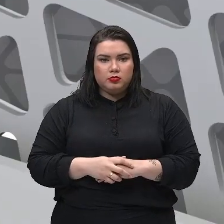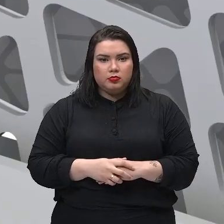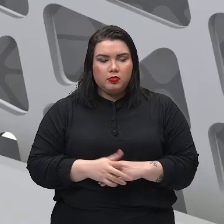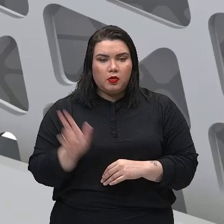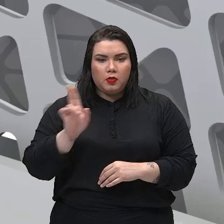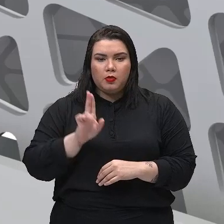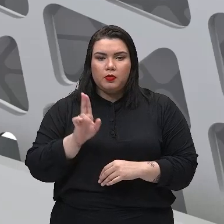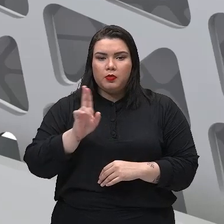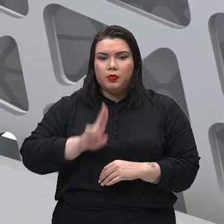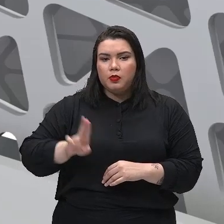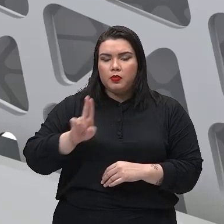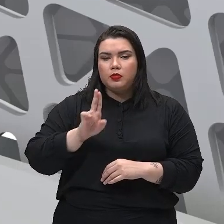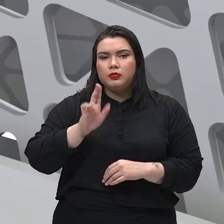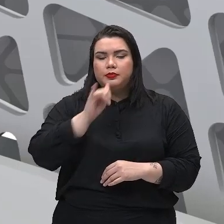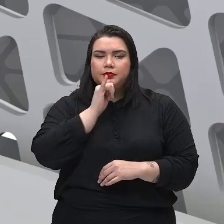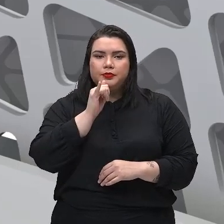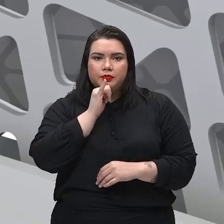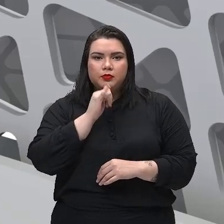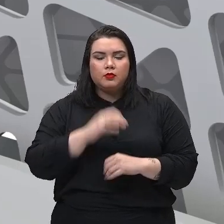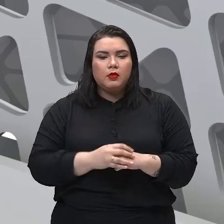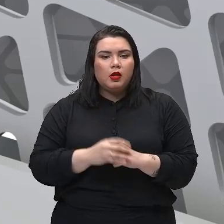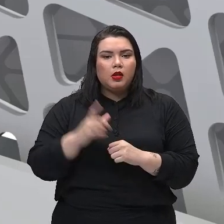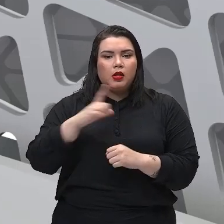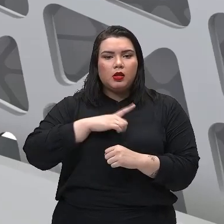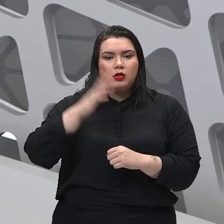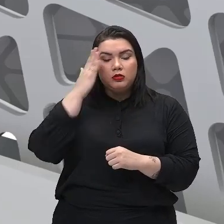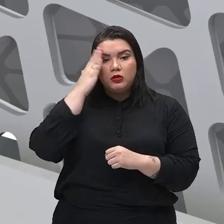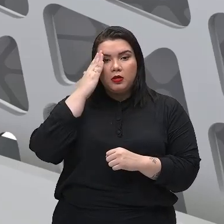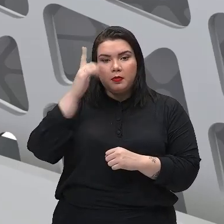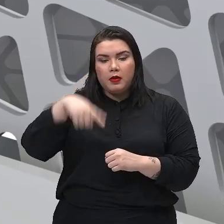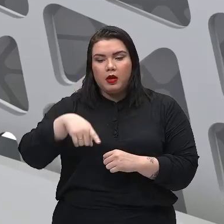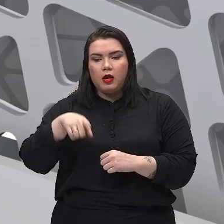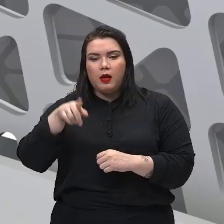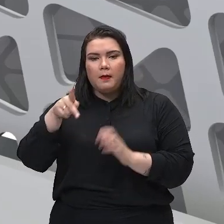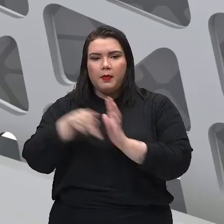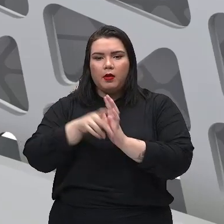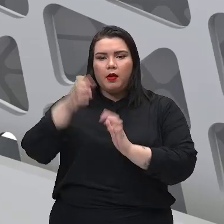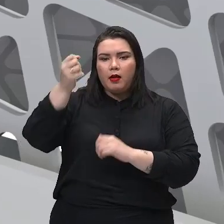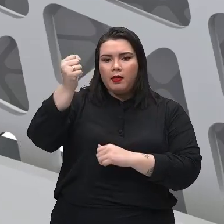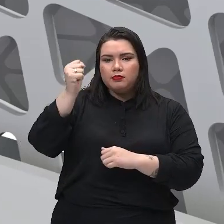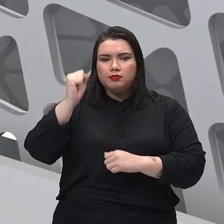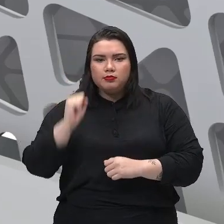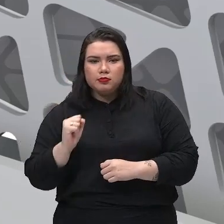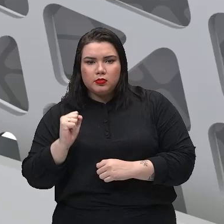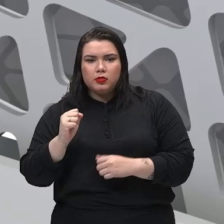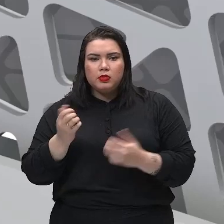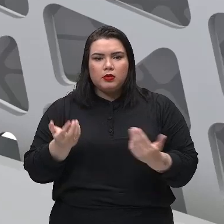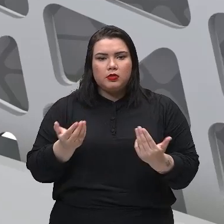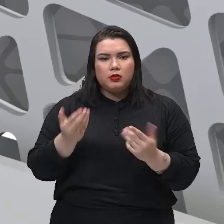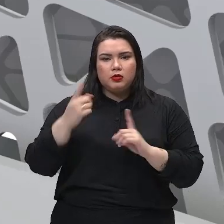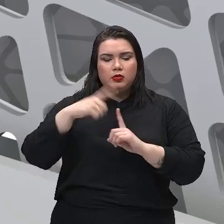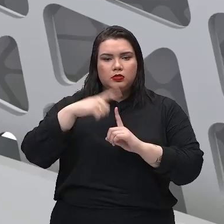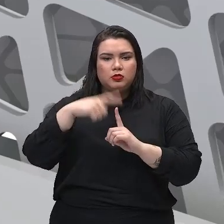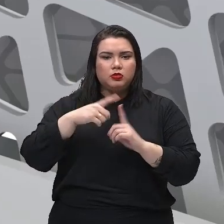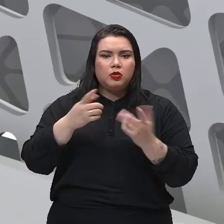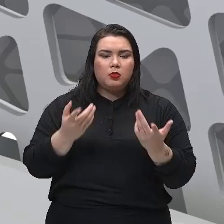chamá-los de alavancas, né? Podemos... Essas alavancas podem ser do tipo interfixas, como aí